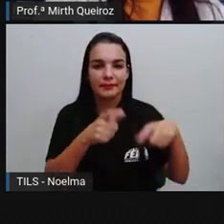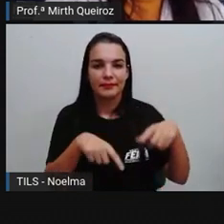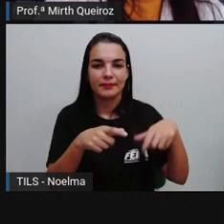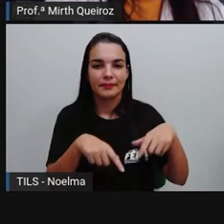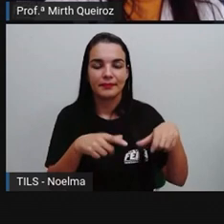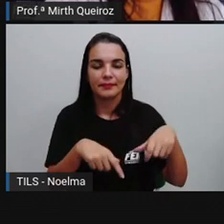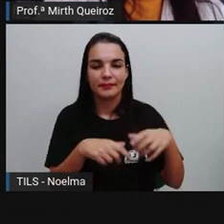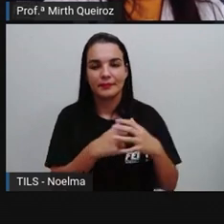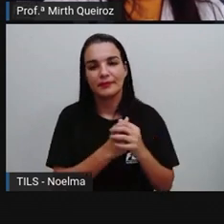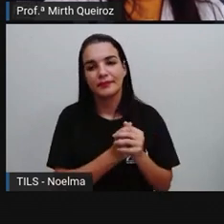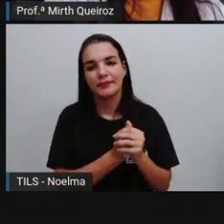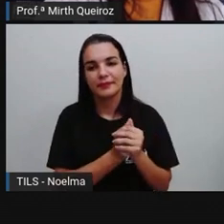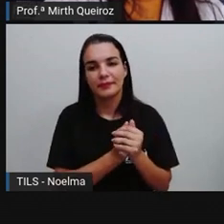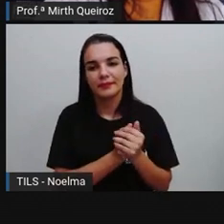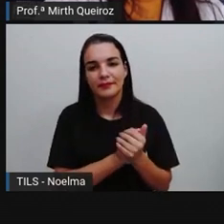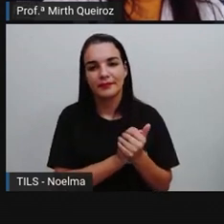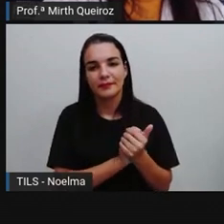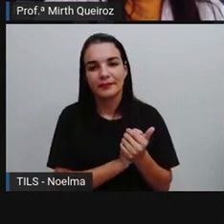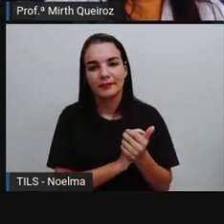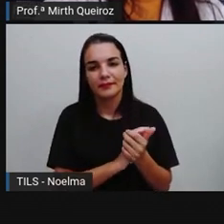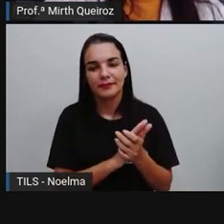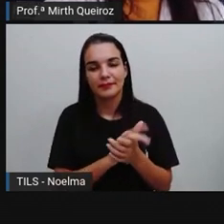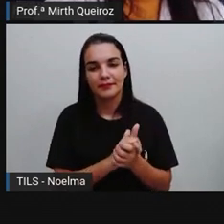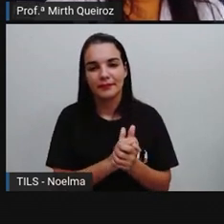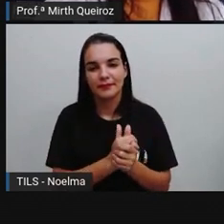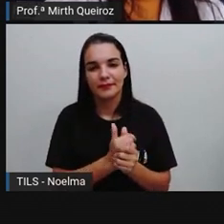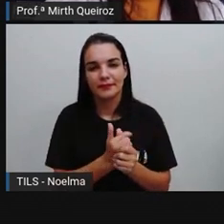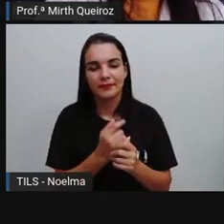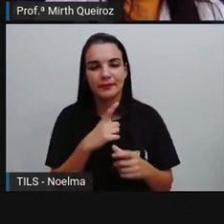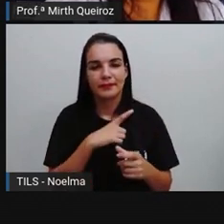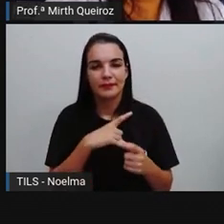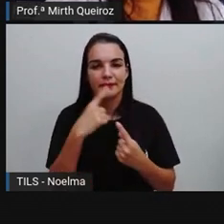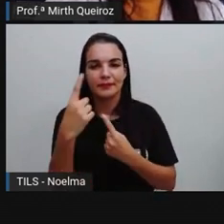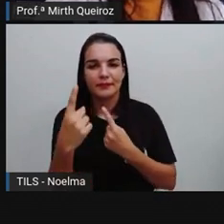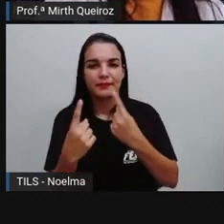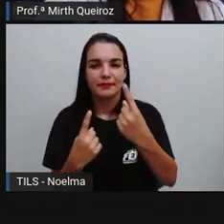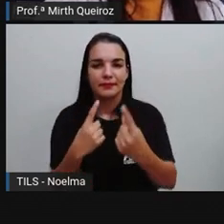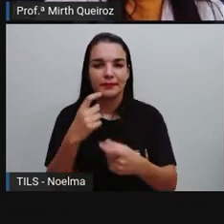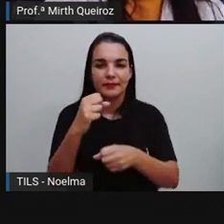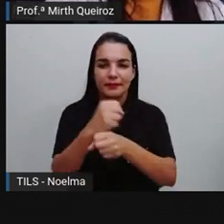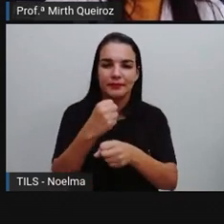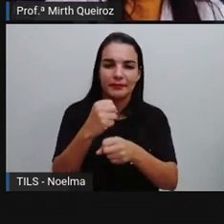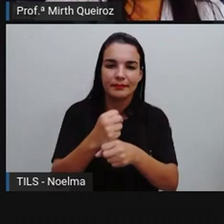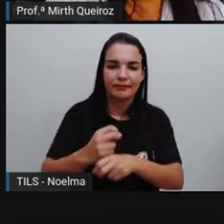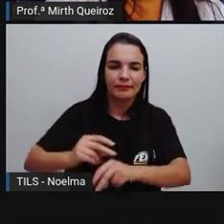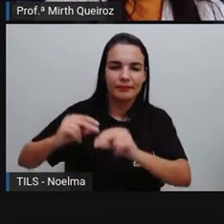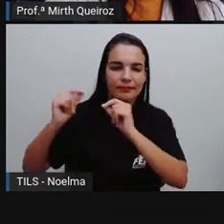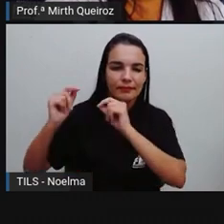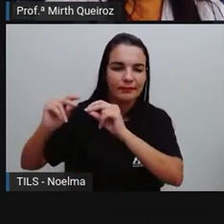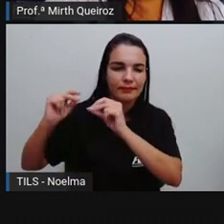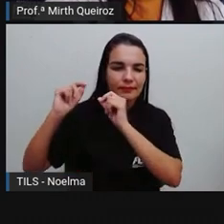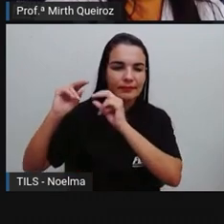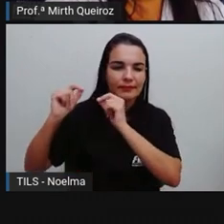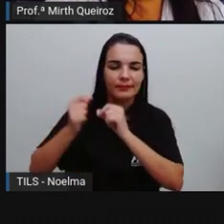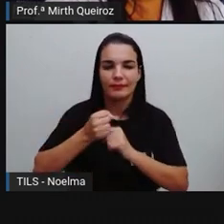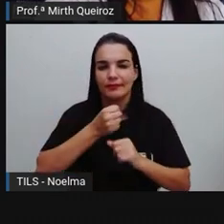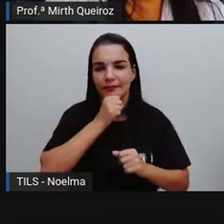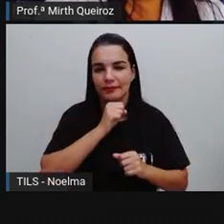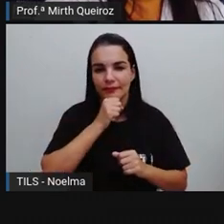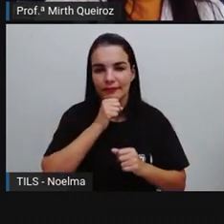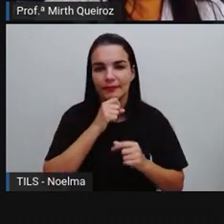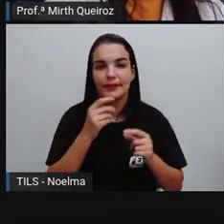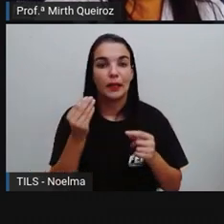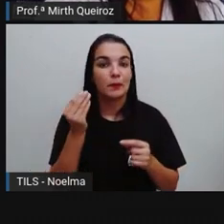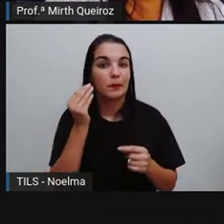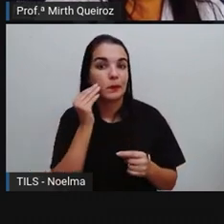turístico. A gente pode ver algumas construções aqui, que são construções bem antigas, retrata muito o